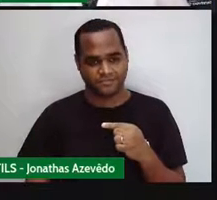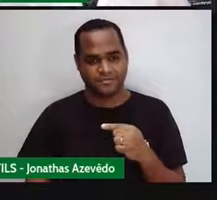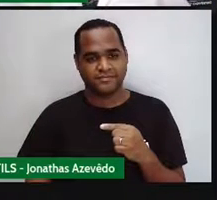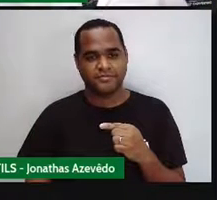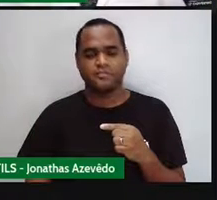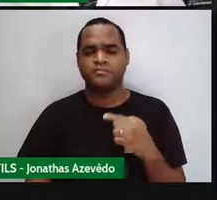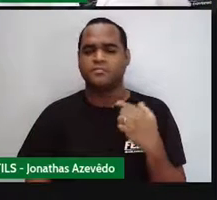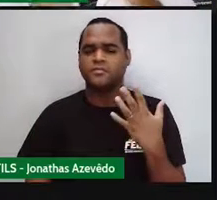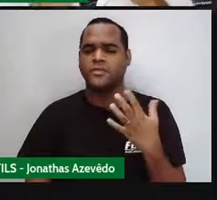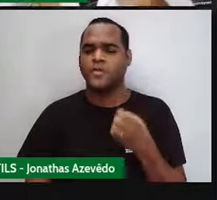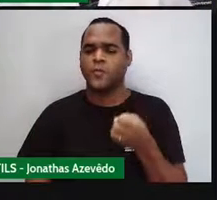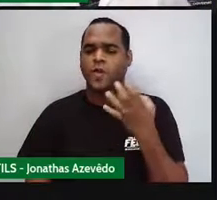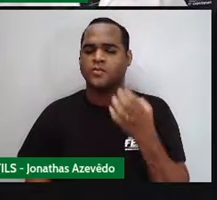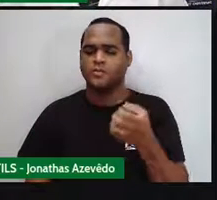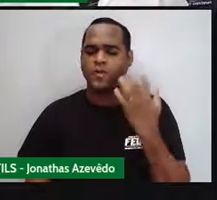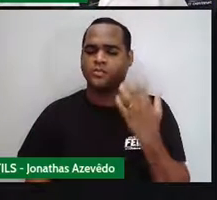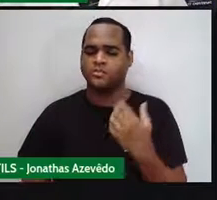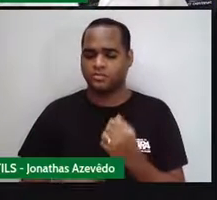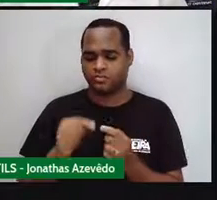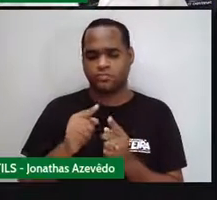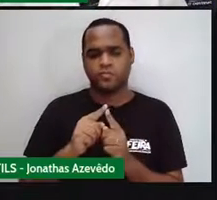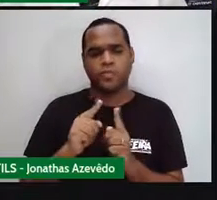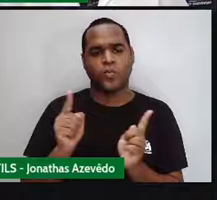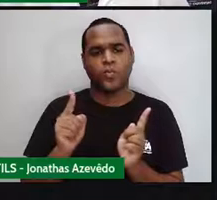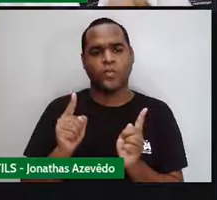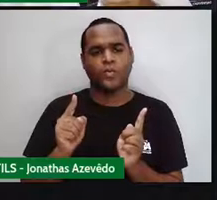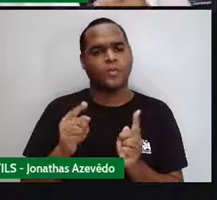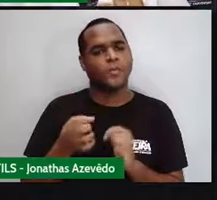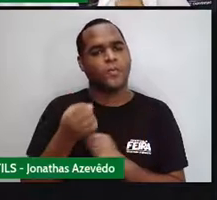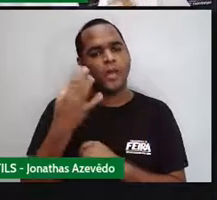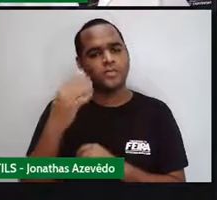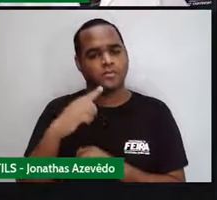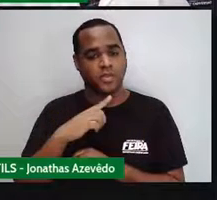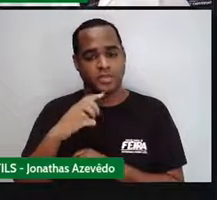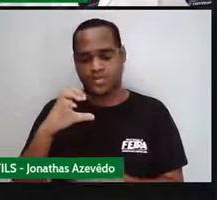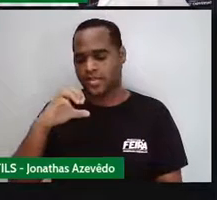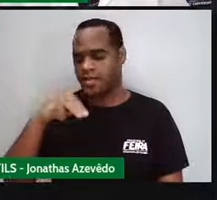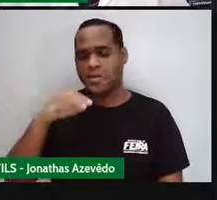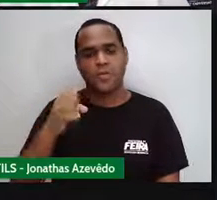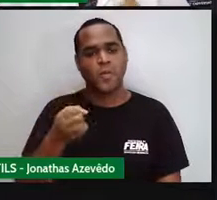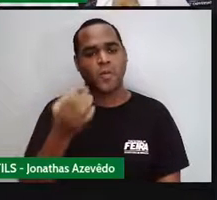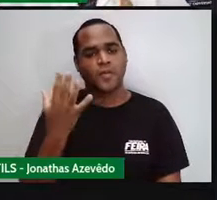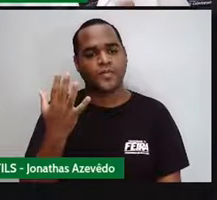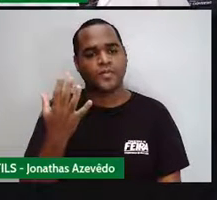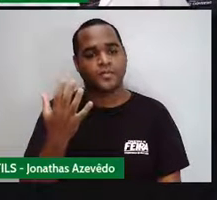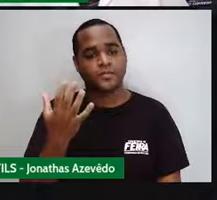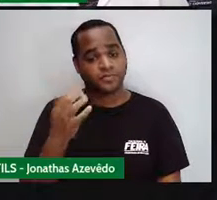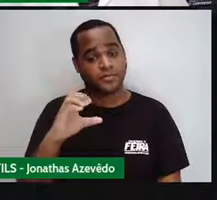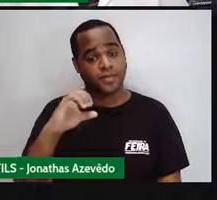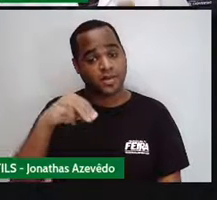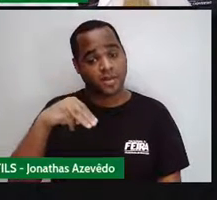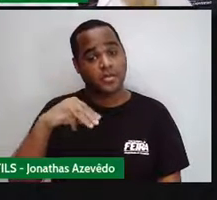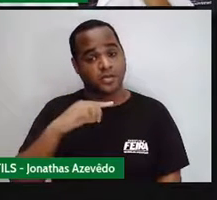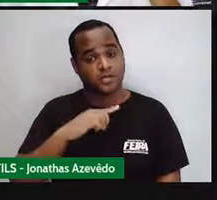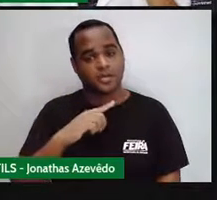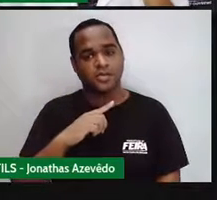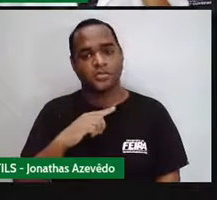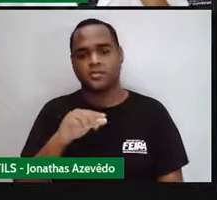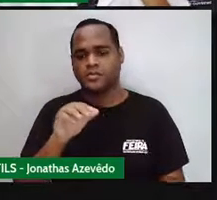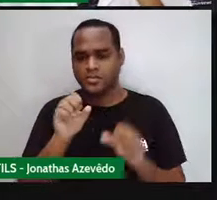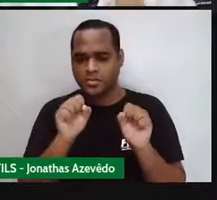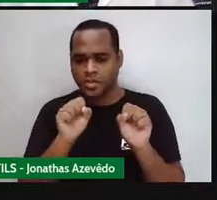Quais são os tamanhos delas? Quais são as medidas delas? Basta agora que a gente